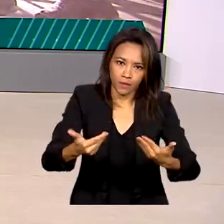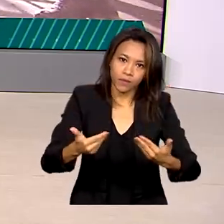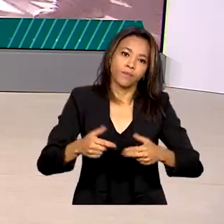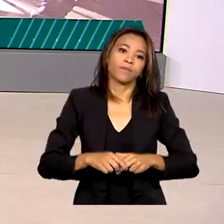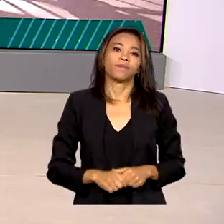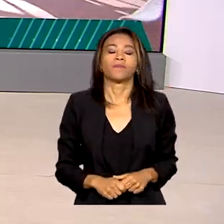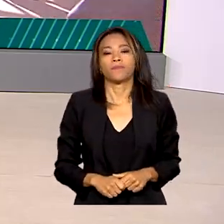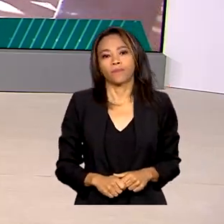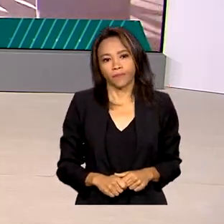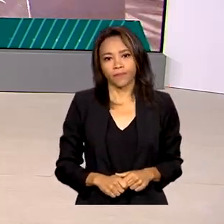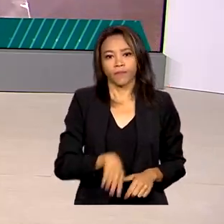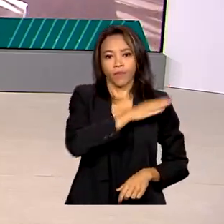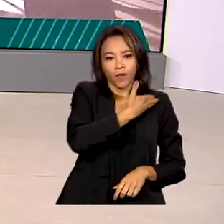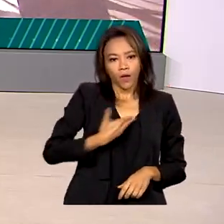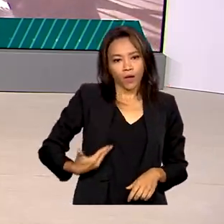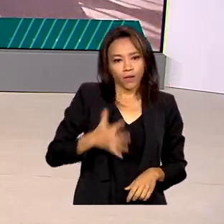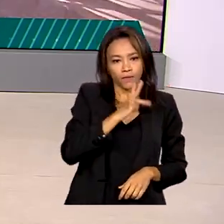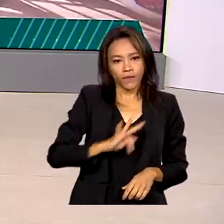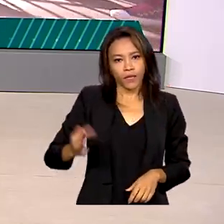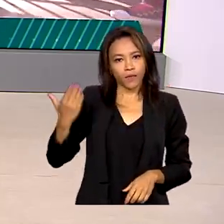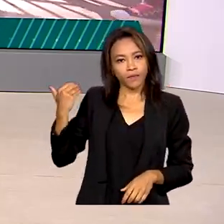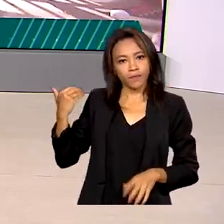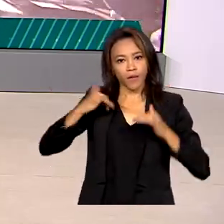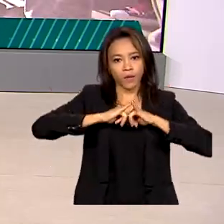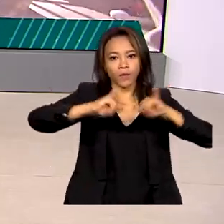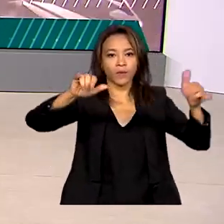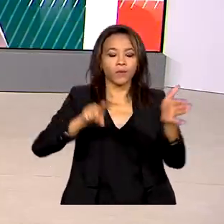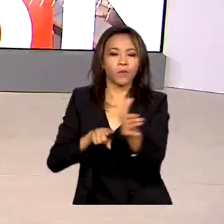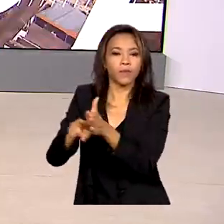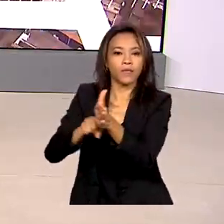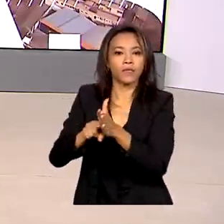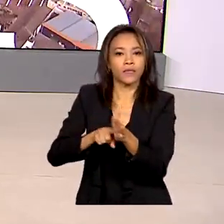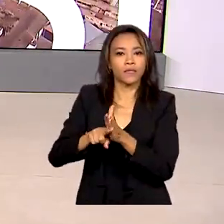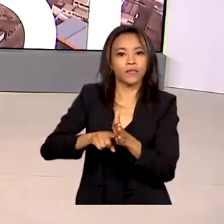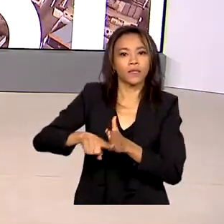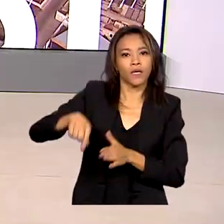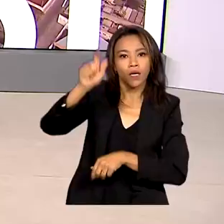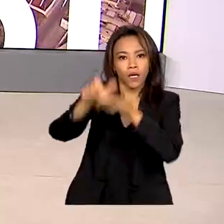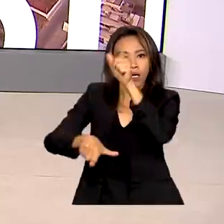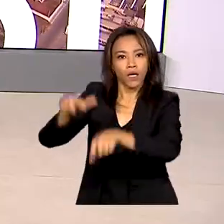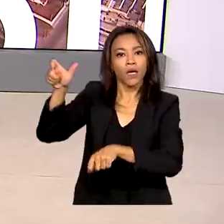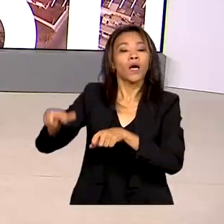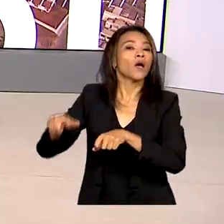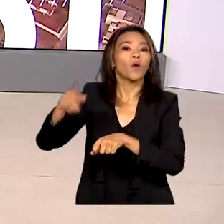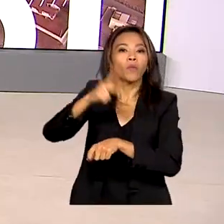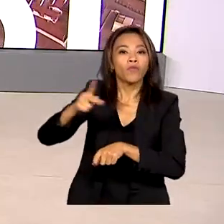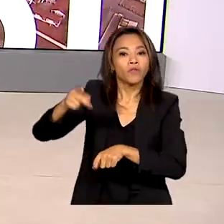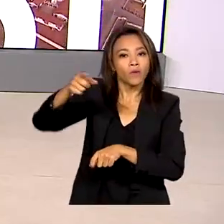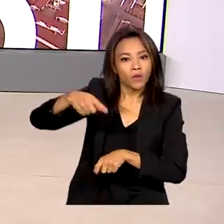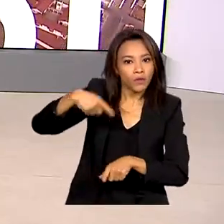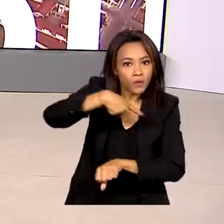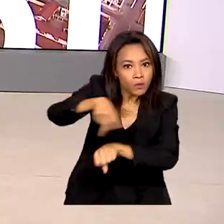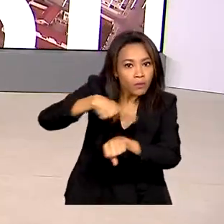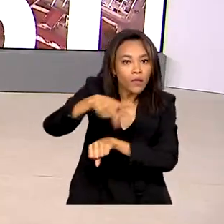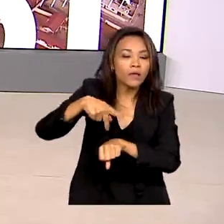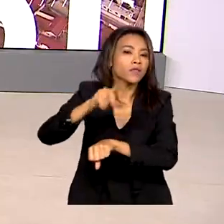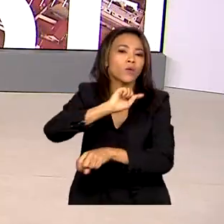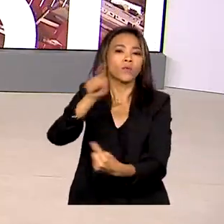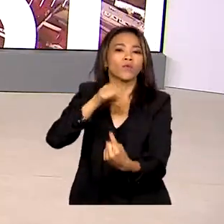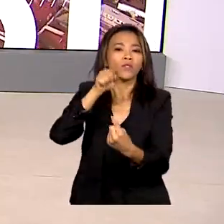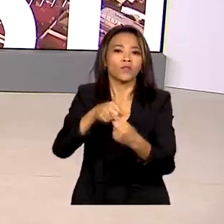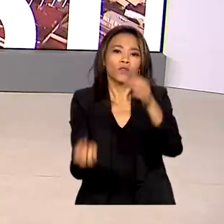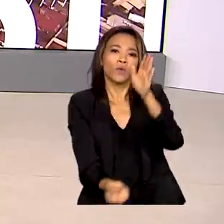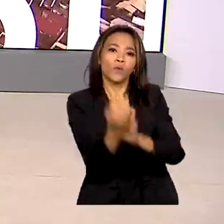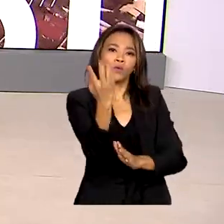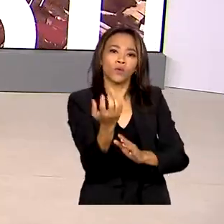O governo federal anunciou uma pesquisa com professores de todo o país para ajudar a construir uma política nacional